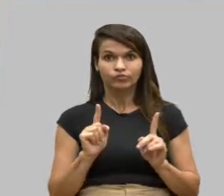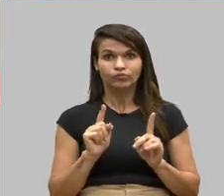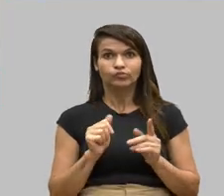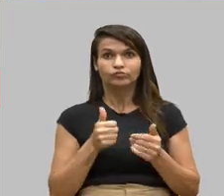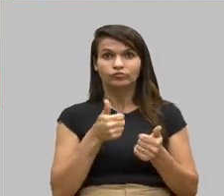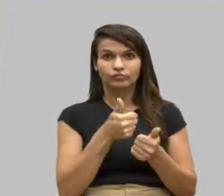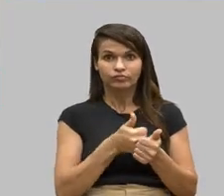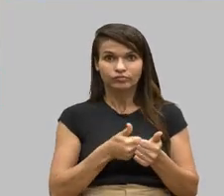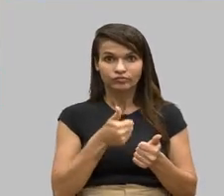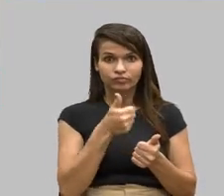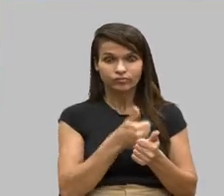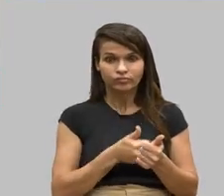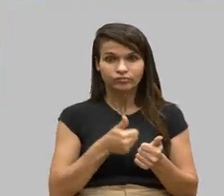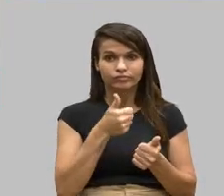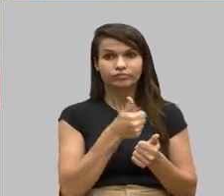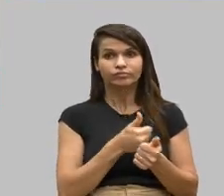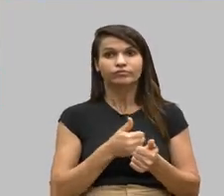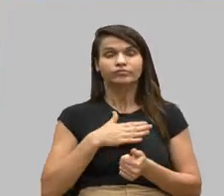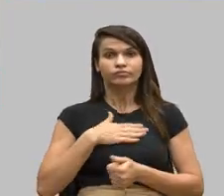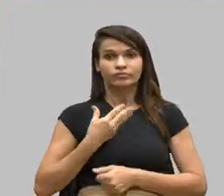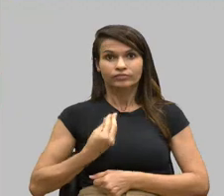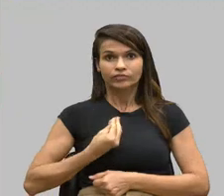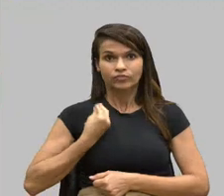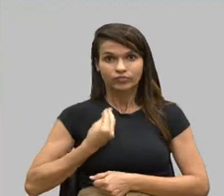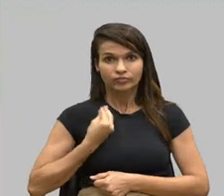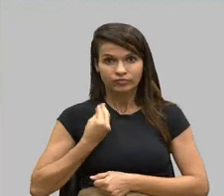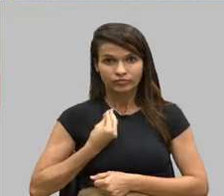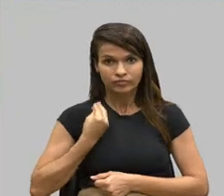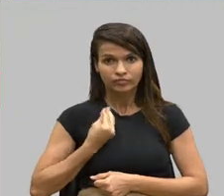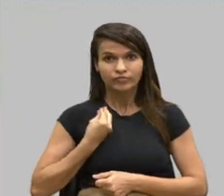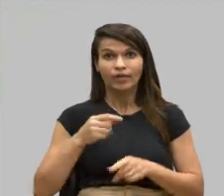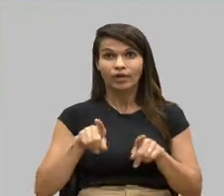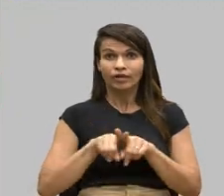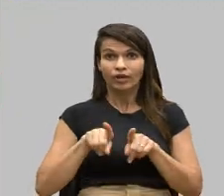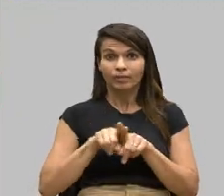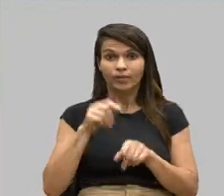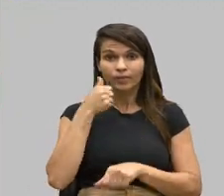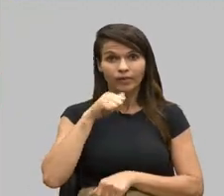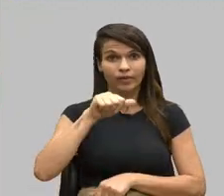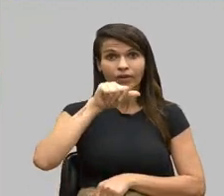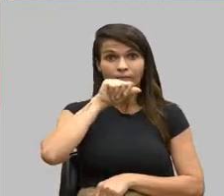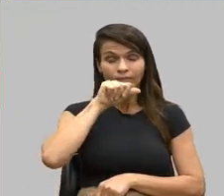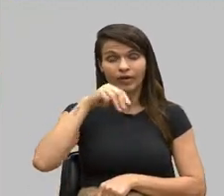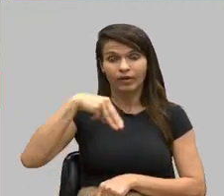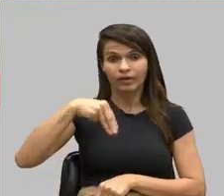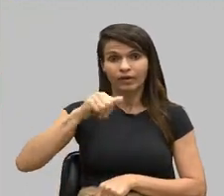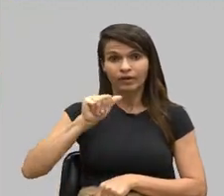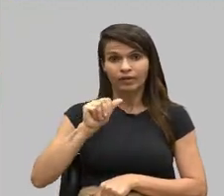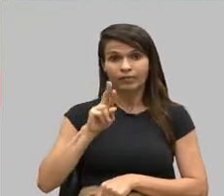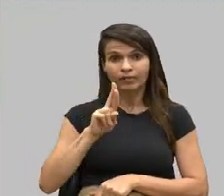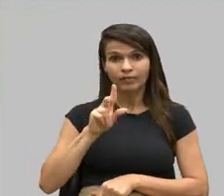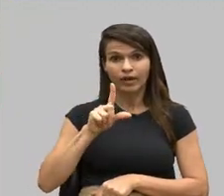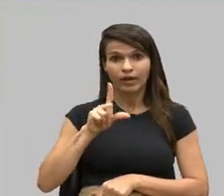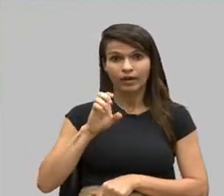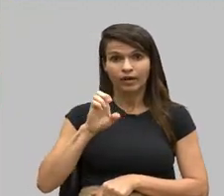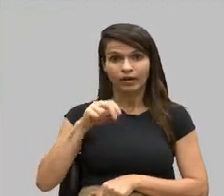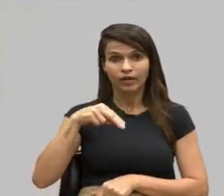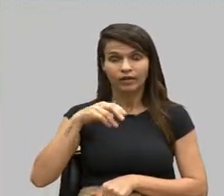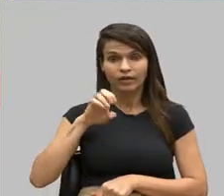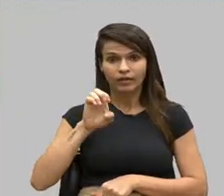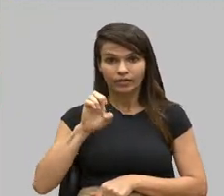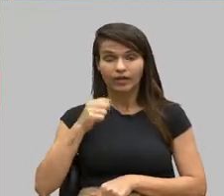a minha filha e a minha mãe, Marlene. Eu sempre,